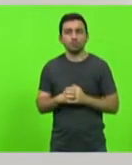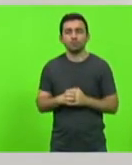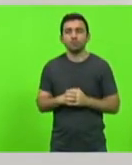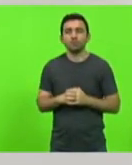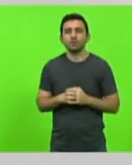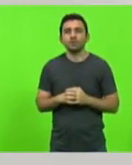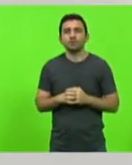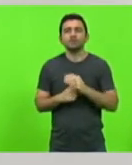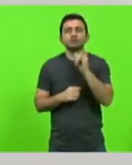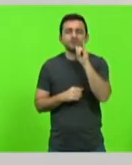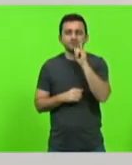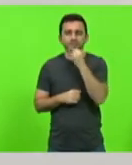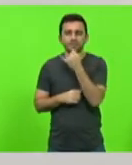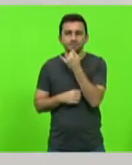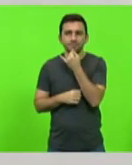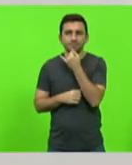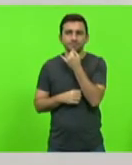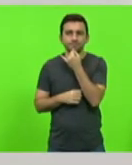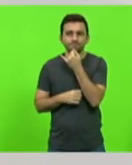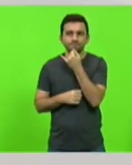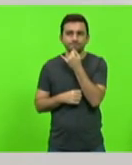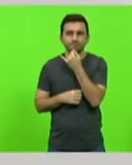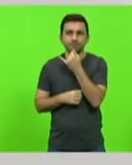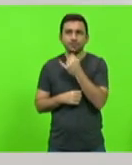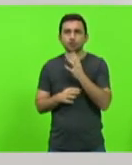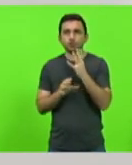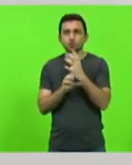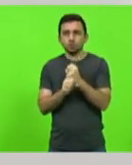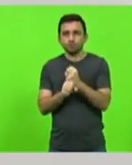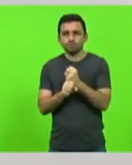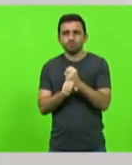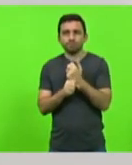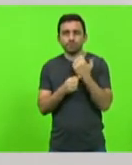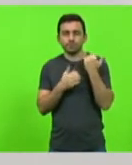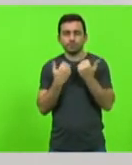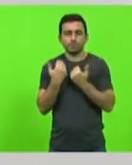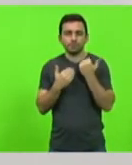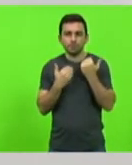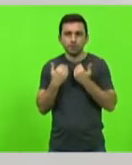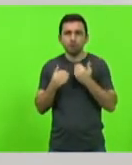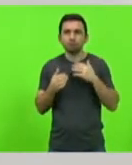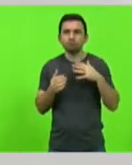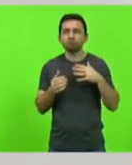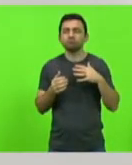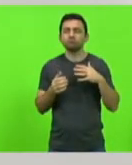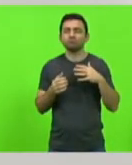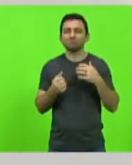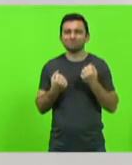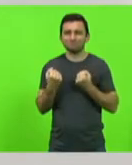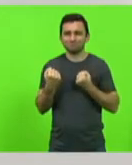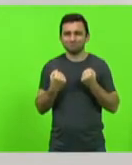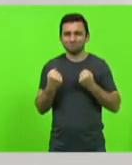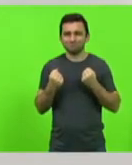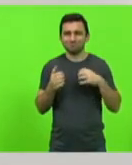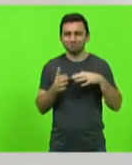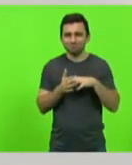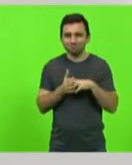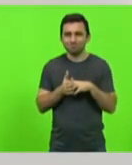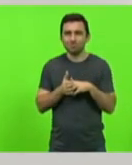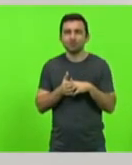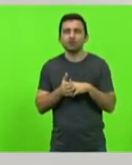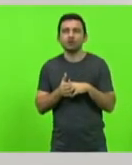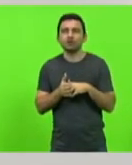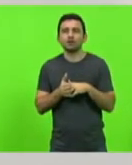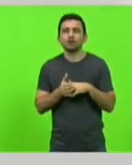E, infelizmente, a soma de mortes no trânsito em Santa Catarina,